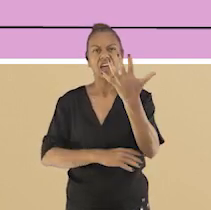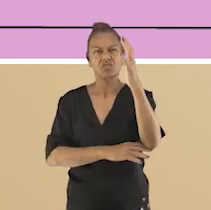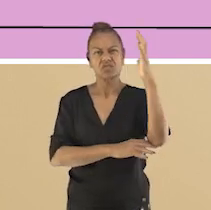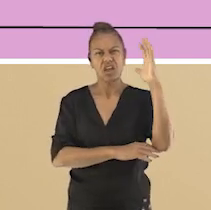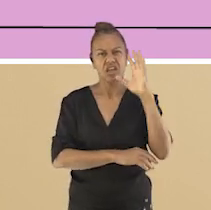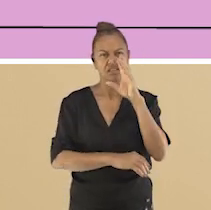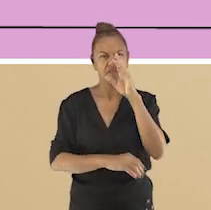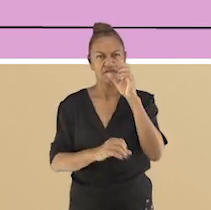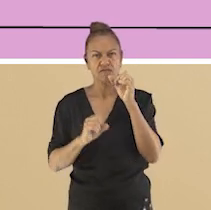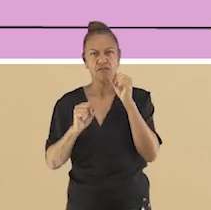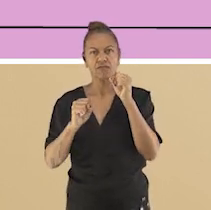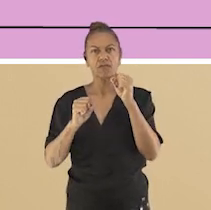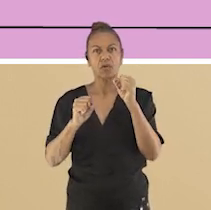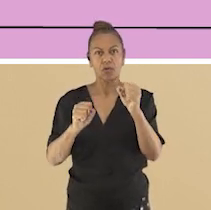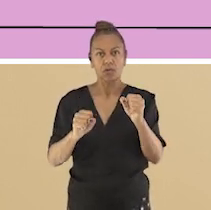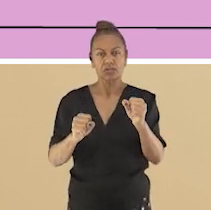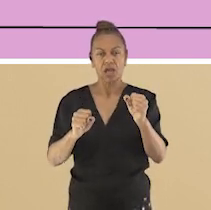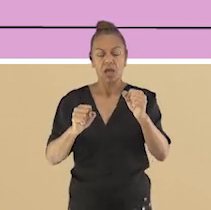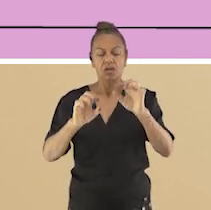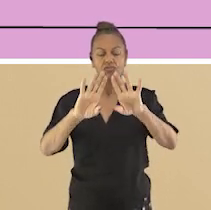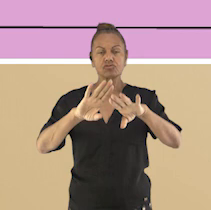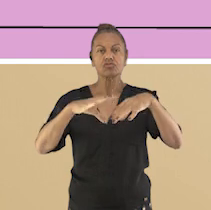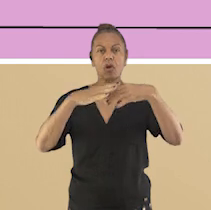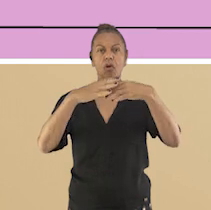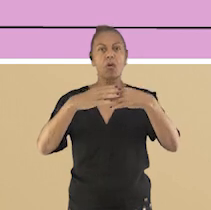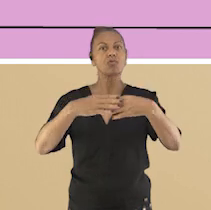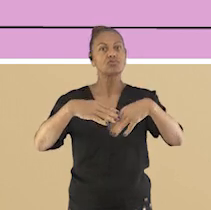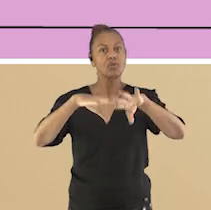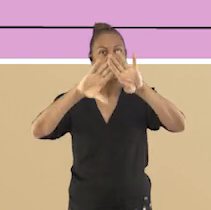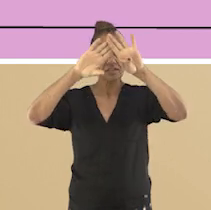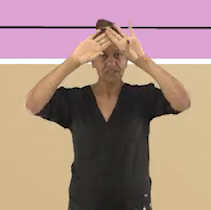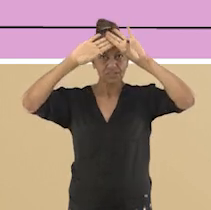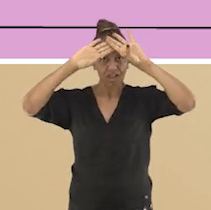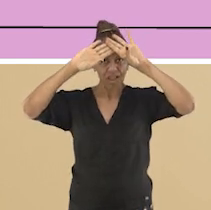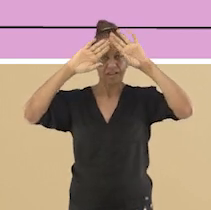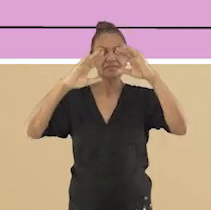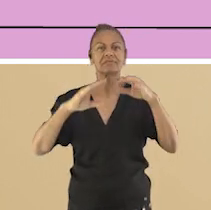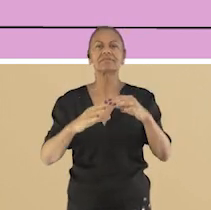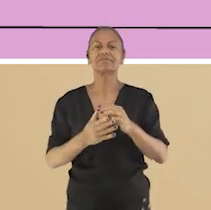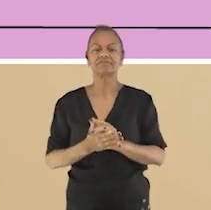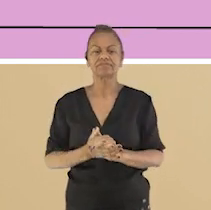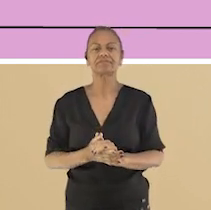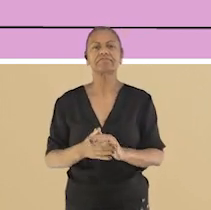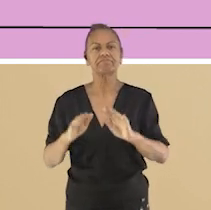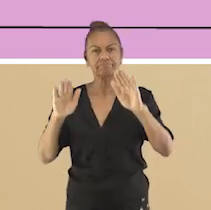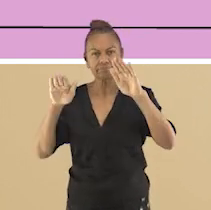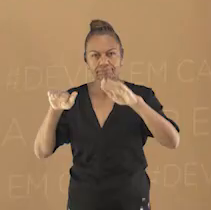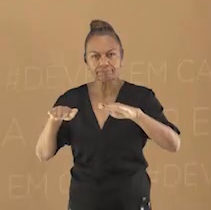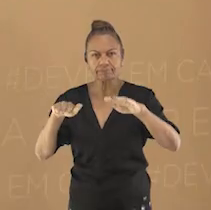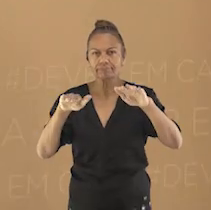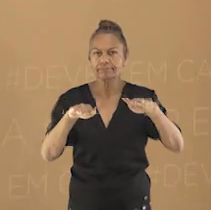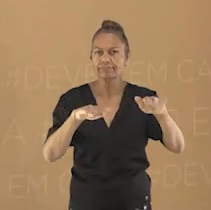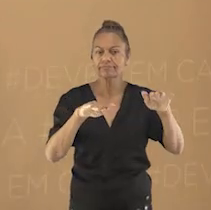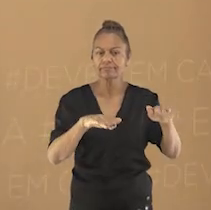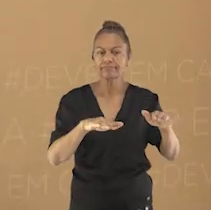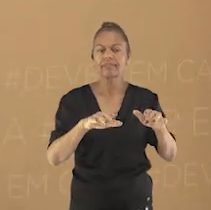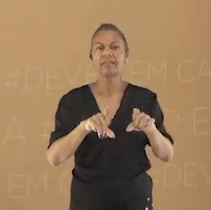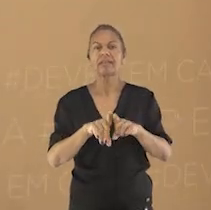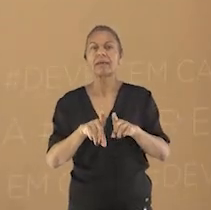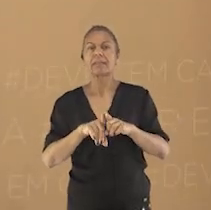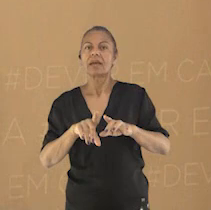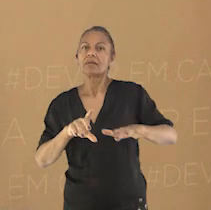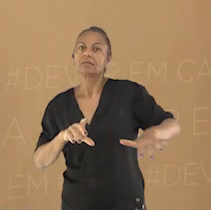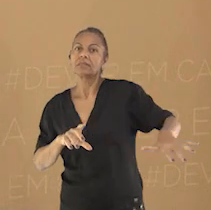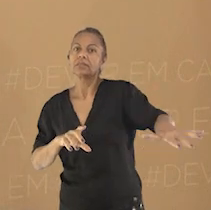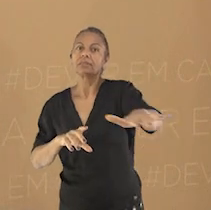as forças da natureza mediadoras do ser supremo chamado de Olorú ou Oludumaré. Nos espaços